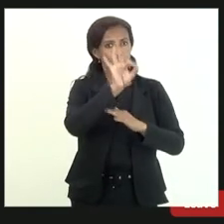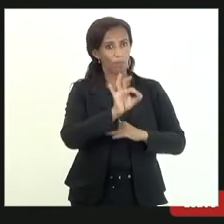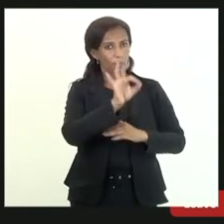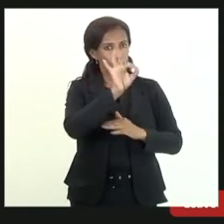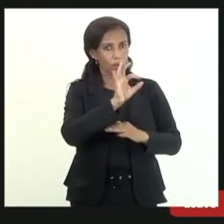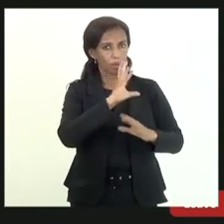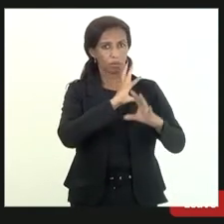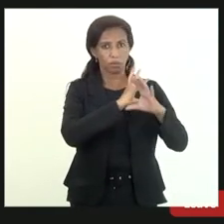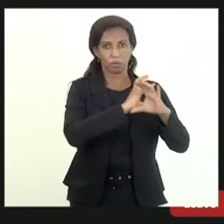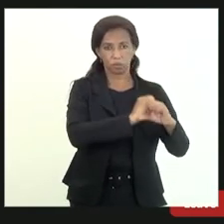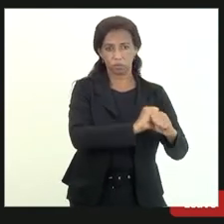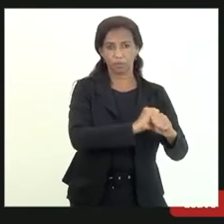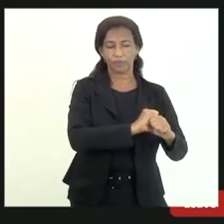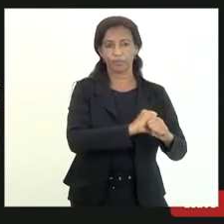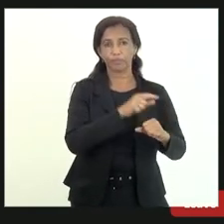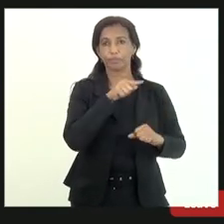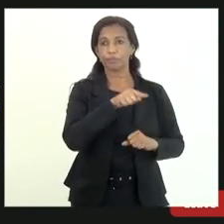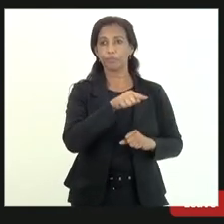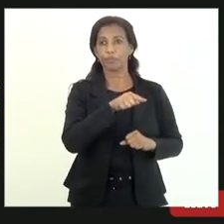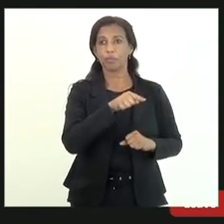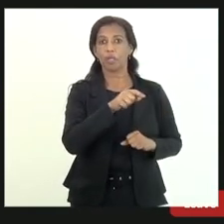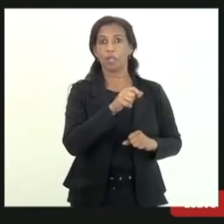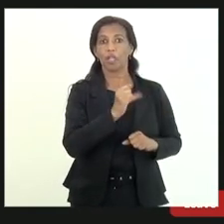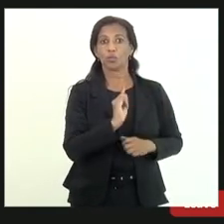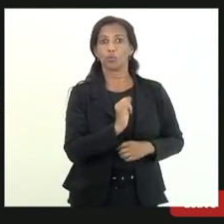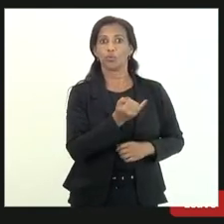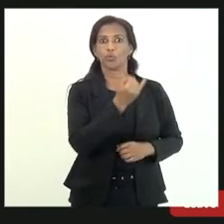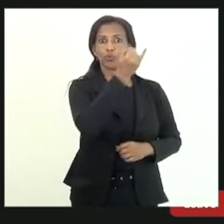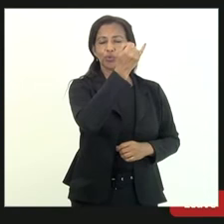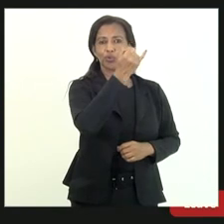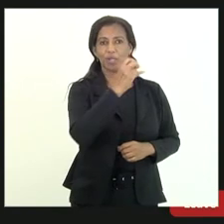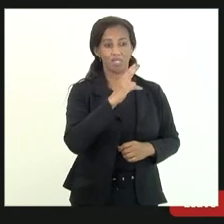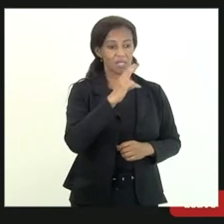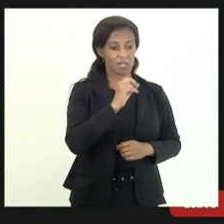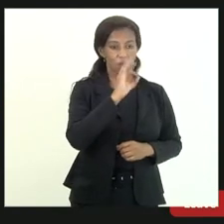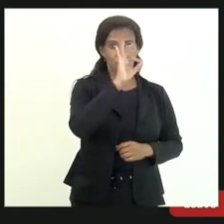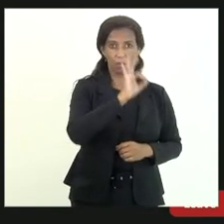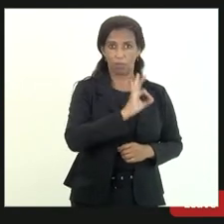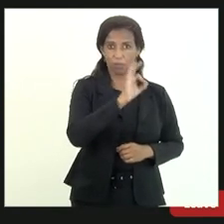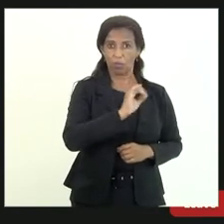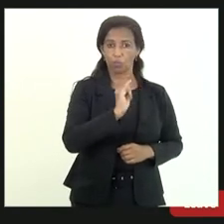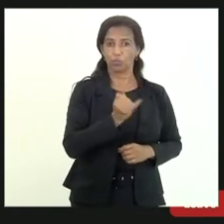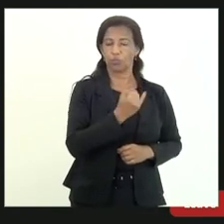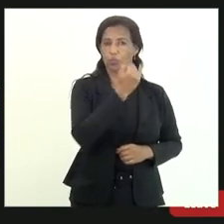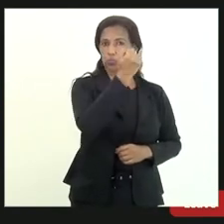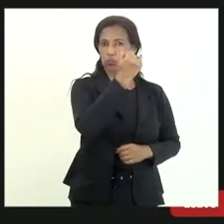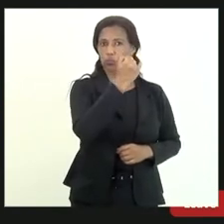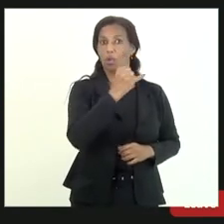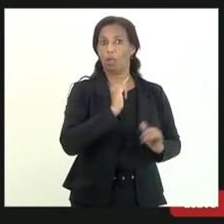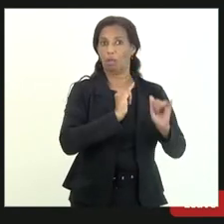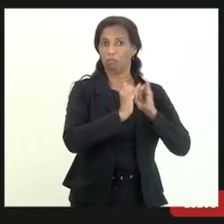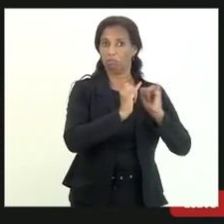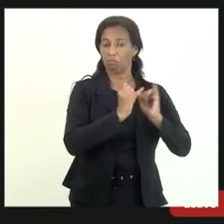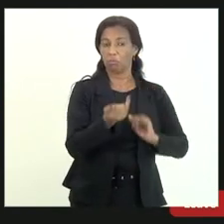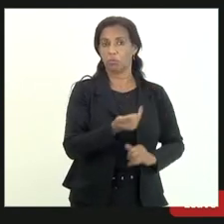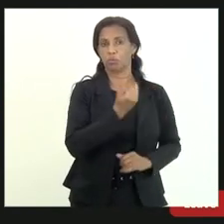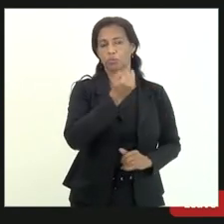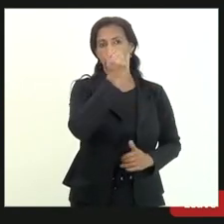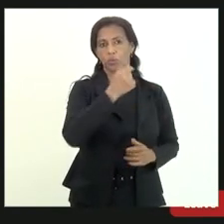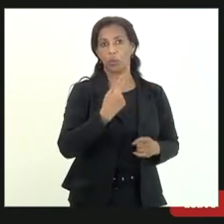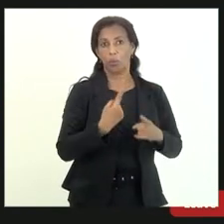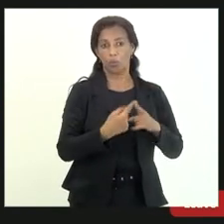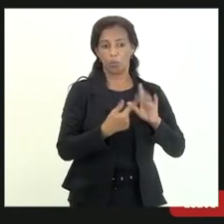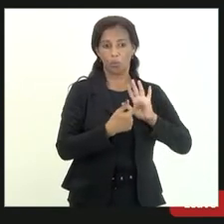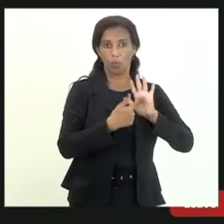ele é apenas de juros isso é um dado muito relevante porque